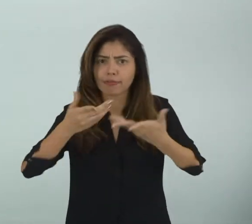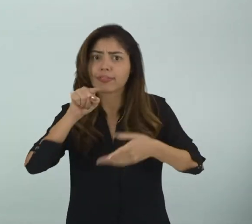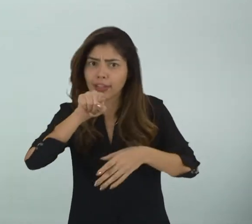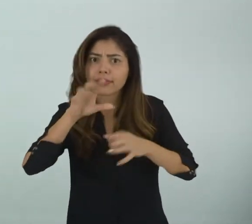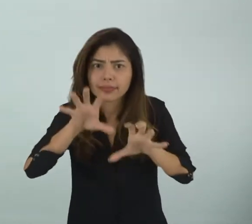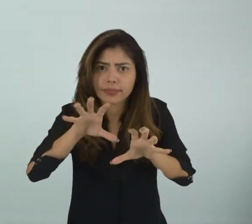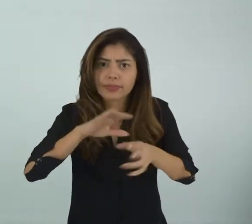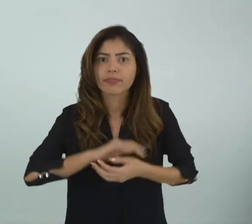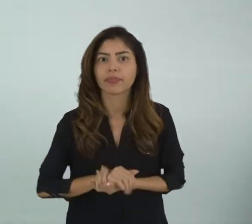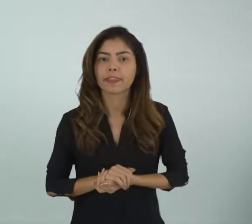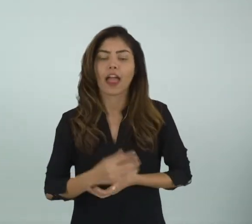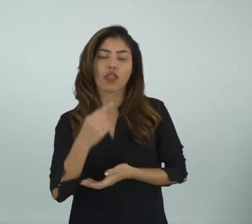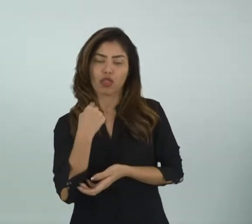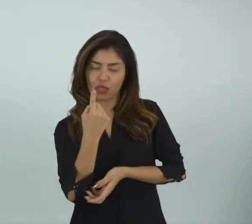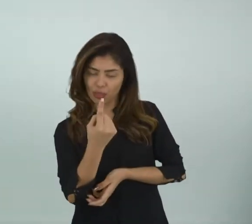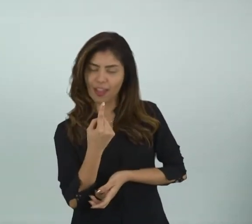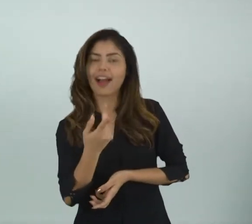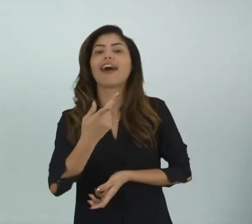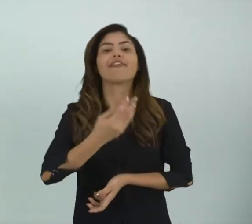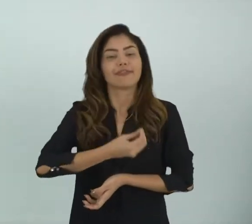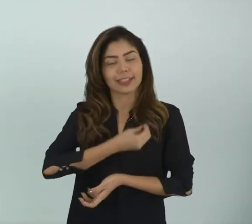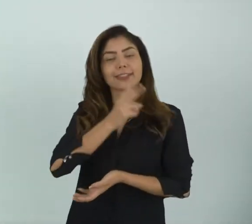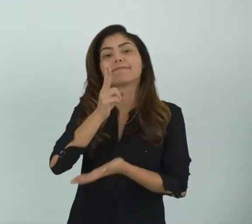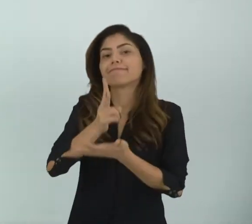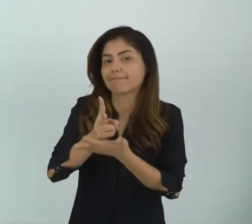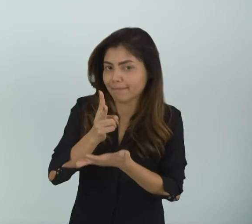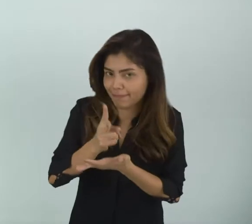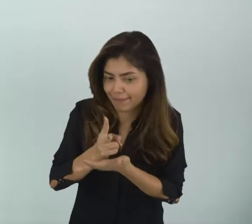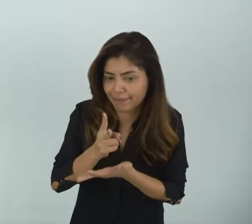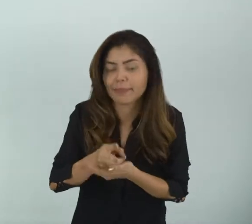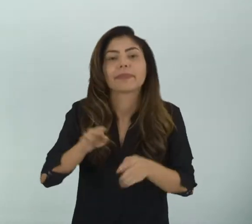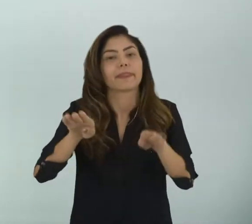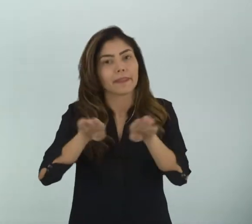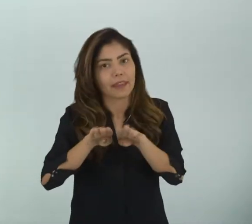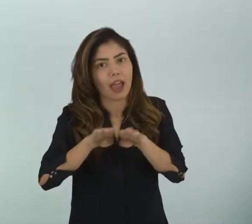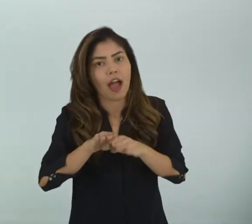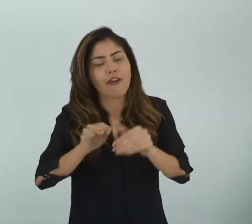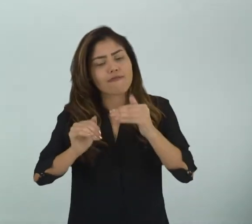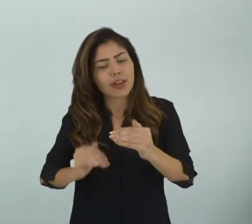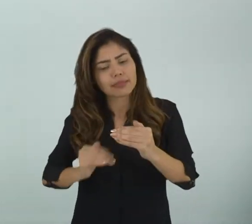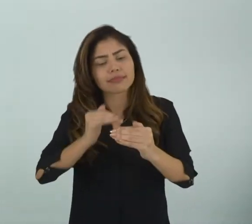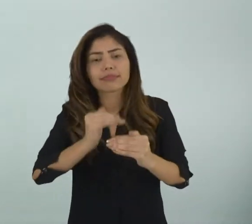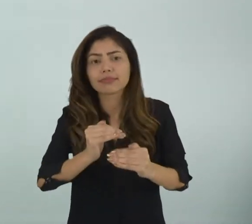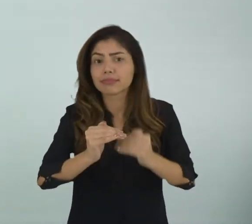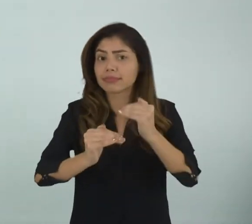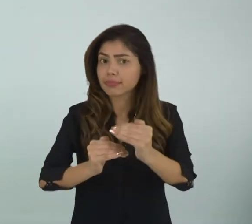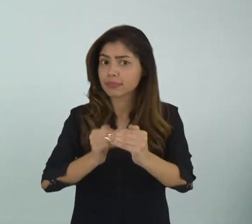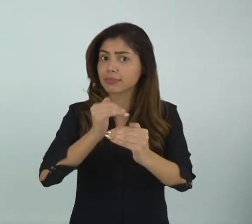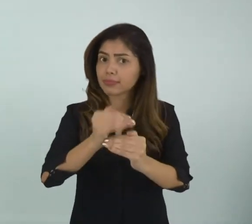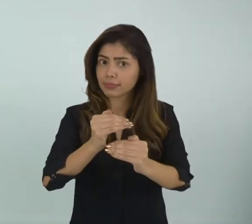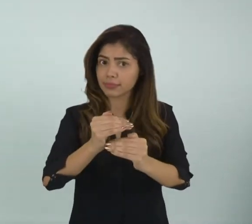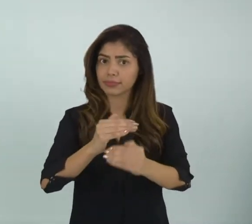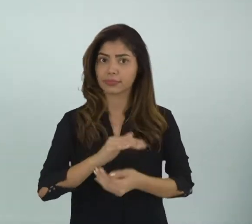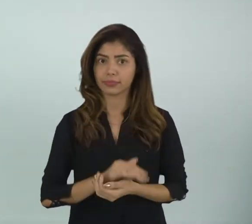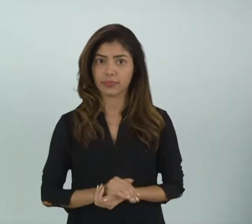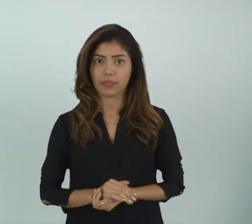assim? Na nossa vida É da mesma forma Nós temos Fases da vida Fase Cada parte